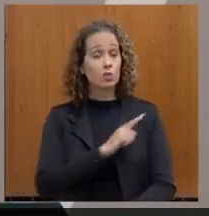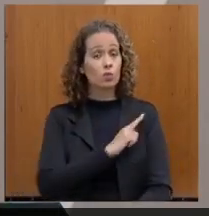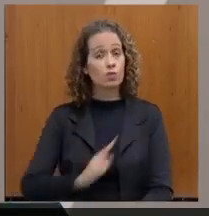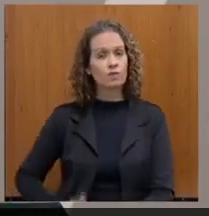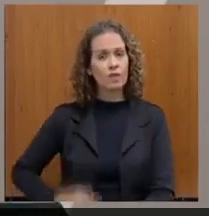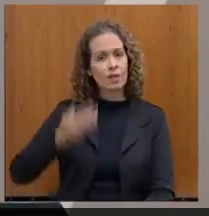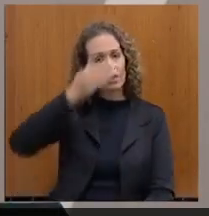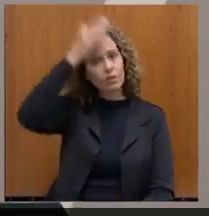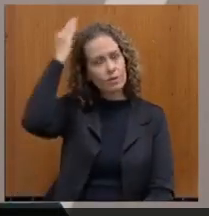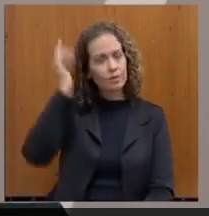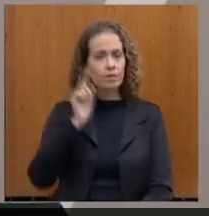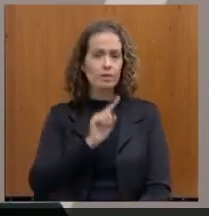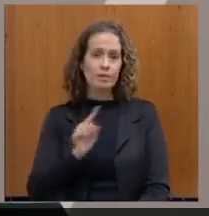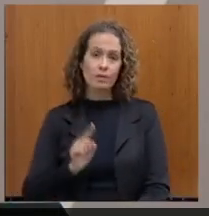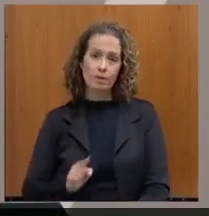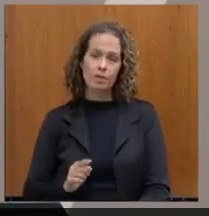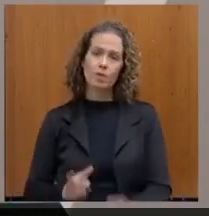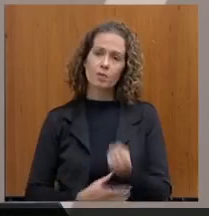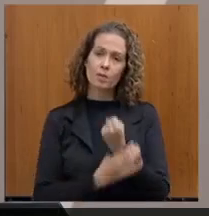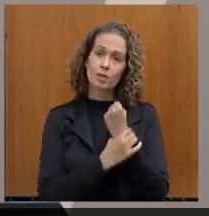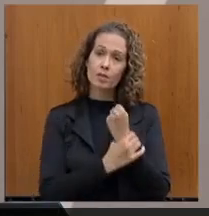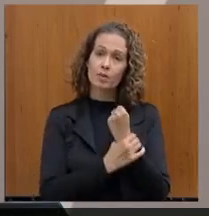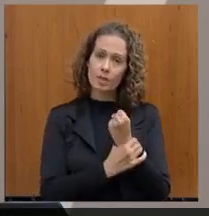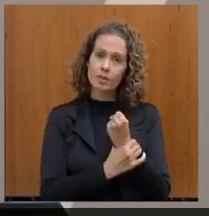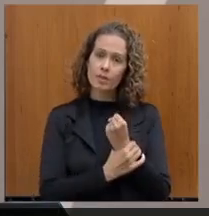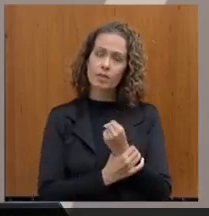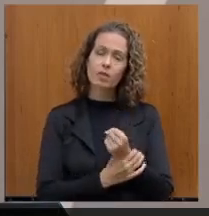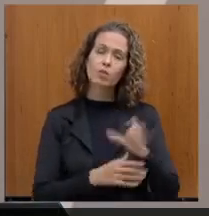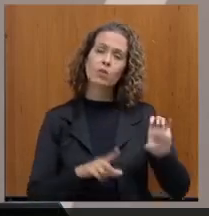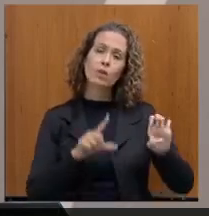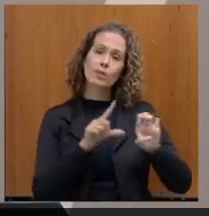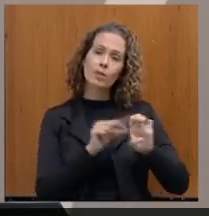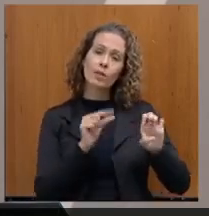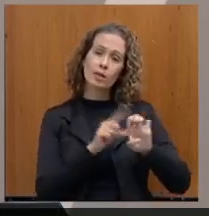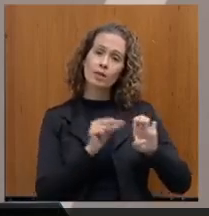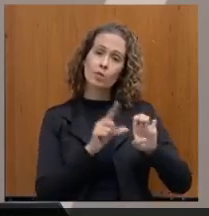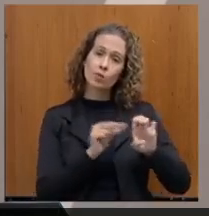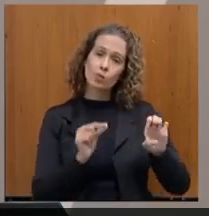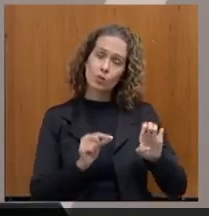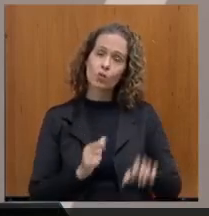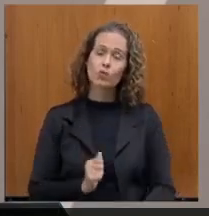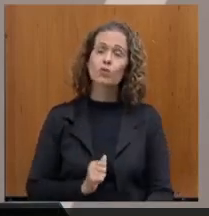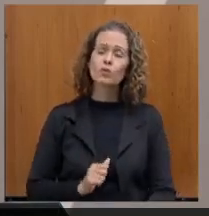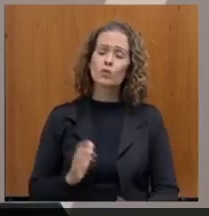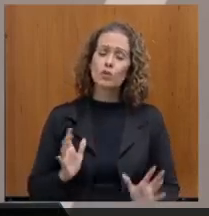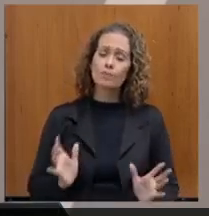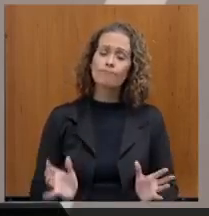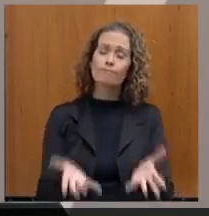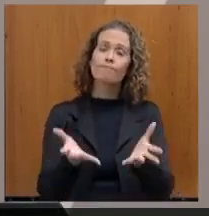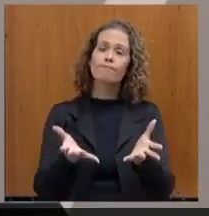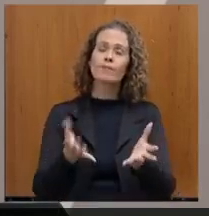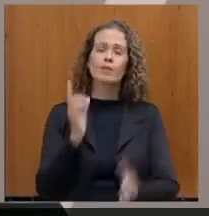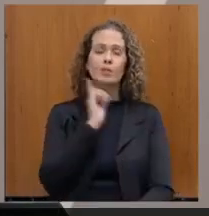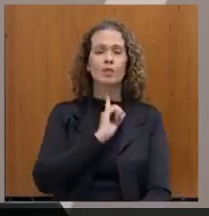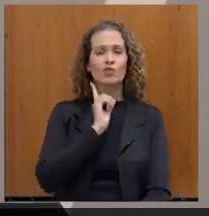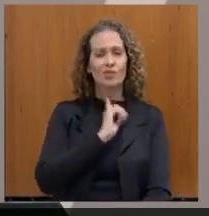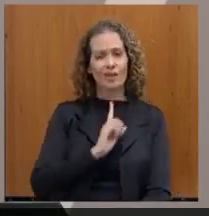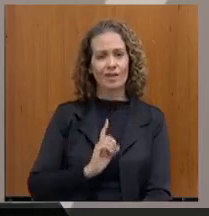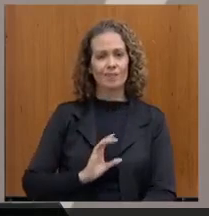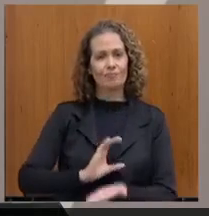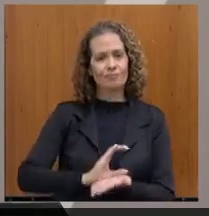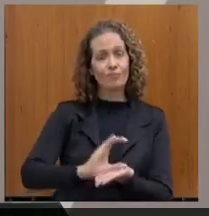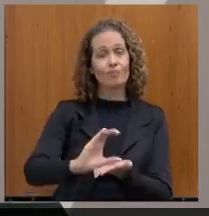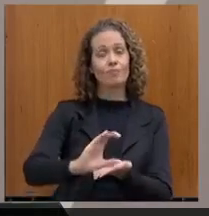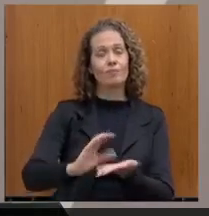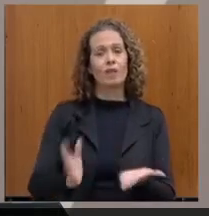é uma segurança do empreendedor de investir em Minas Gerais, uma segurança de trazer os seus